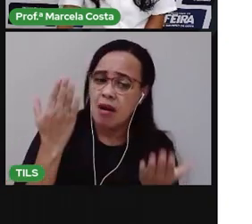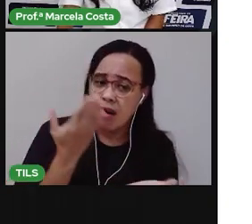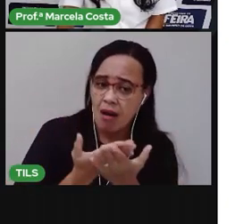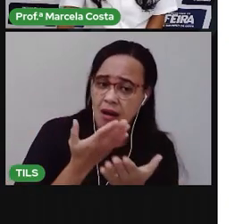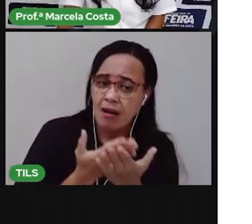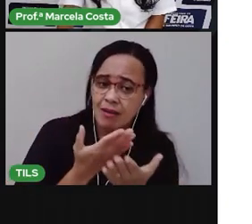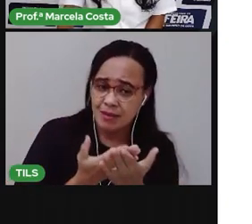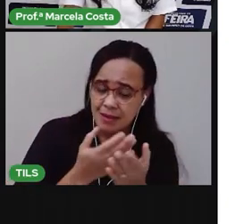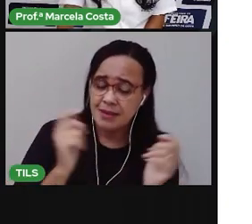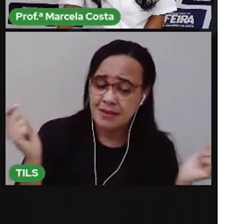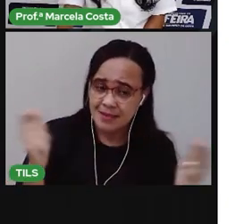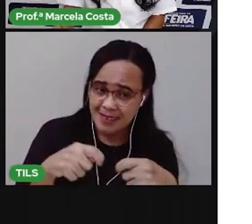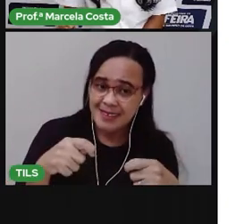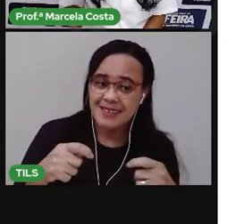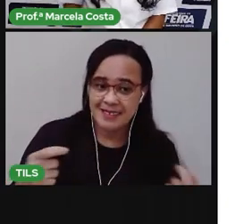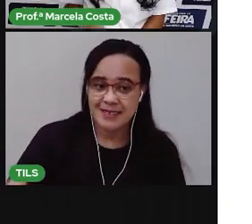aulas.